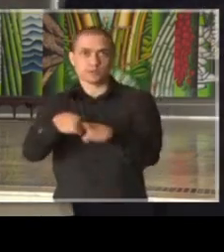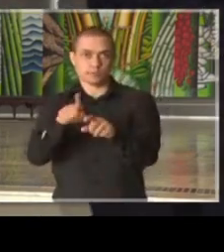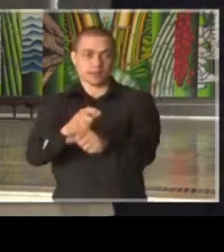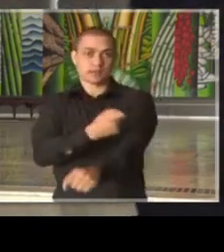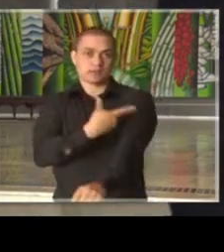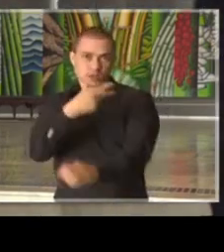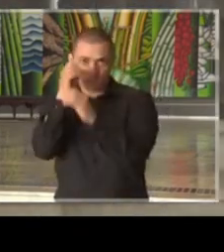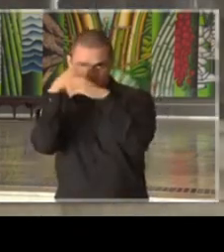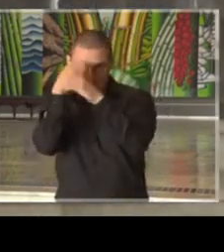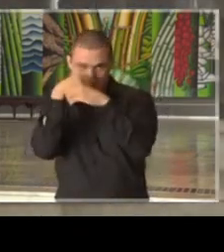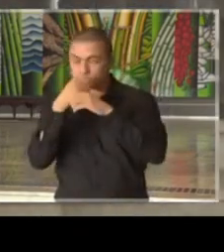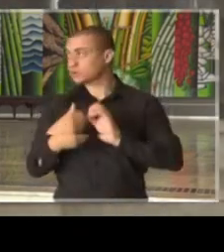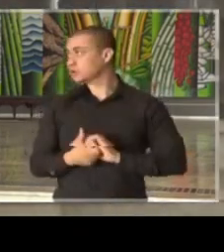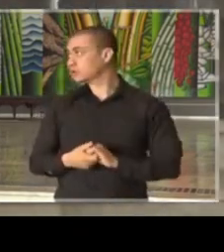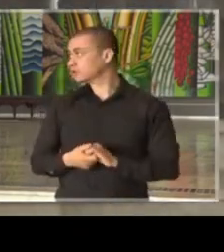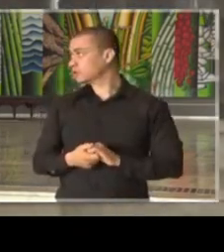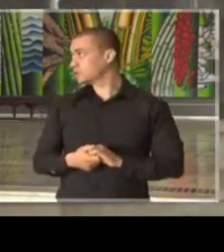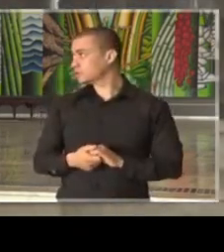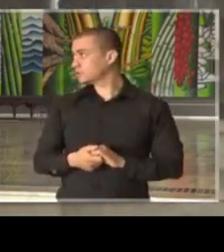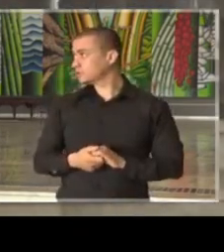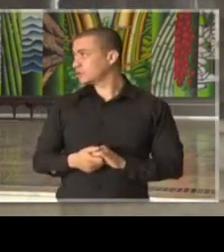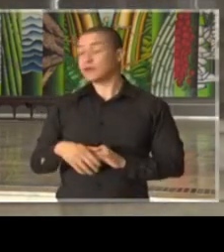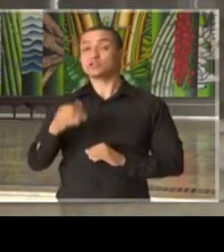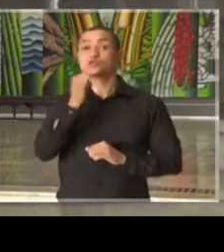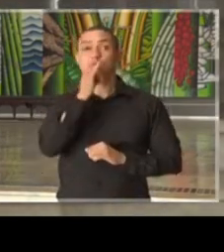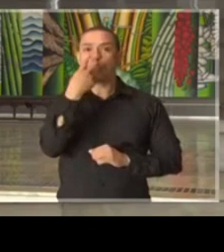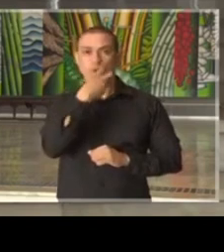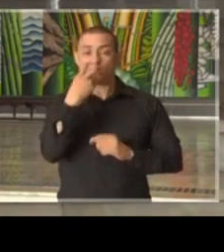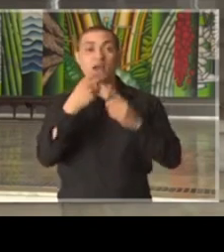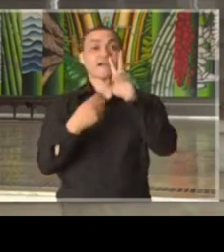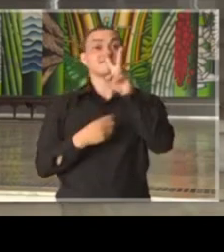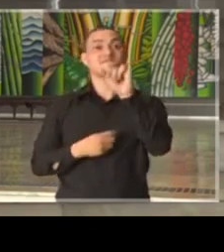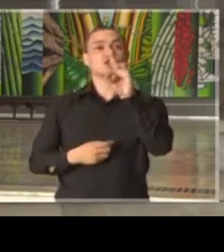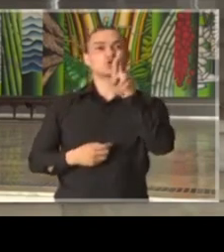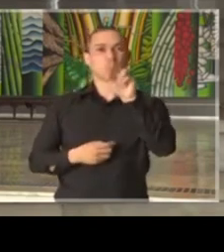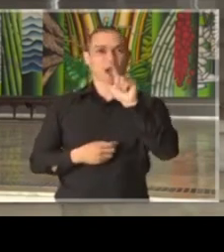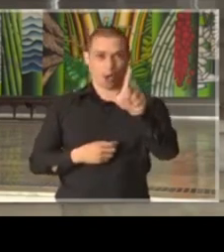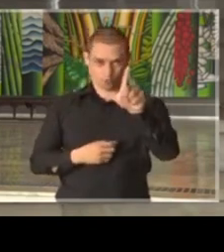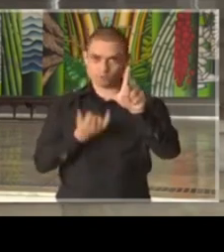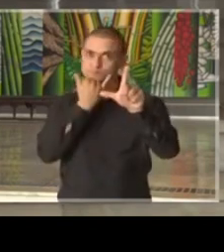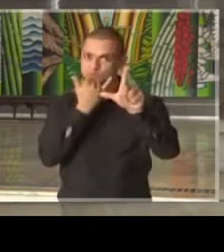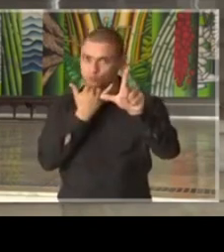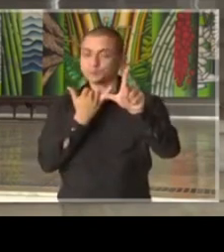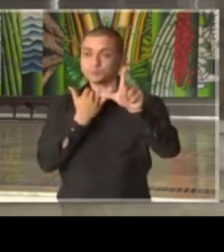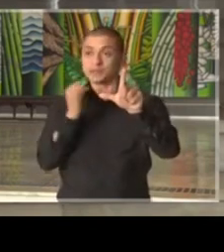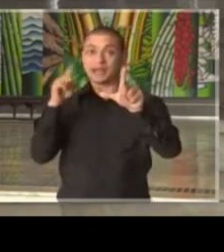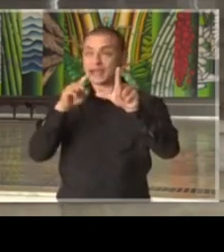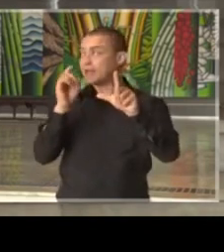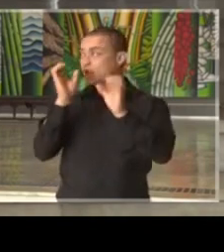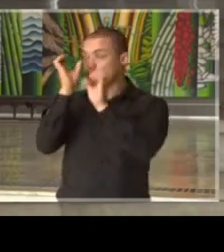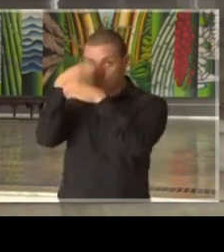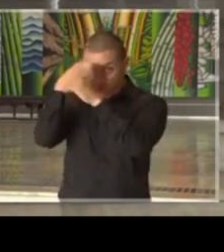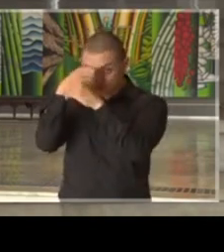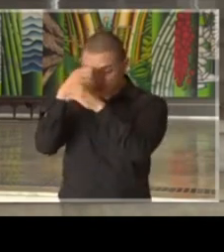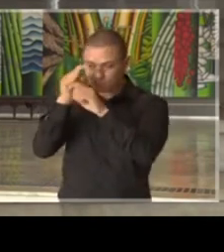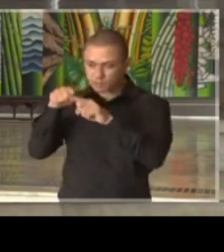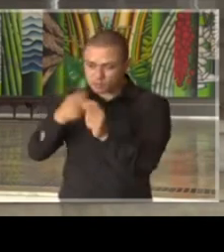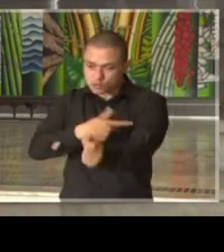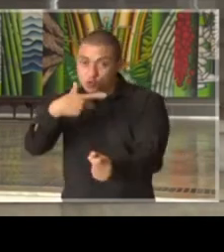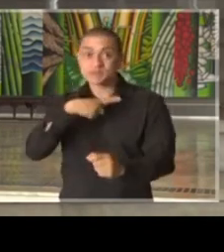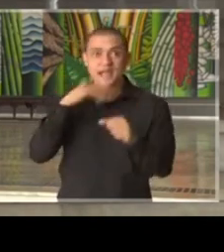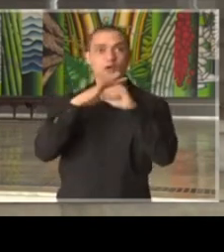virtual, autópsia virtual e é colhido os exames para a detecção do